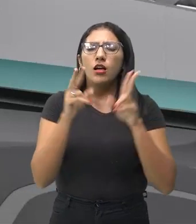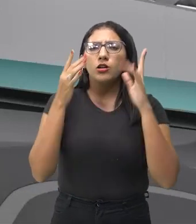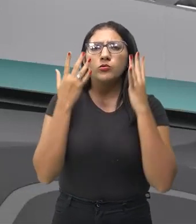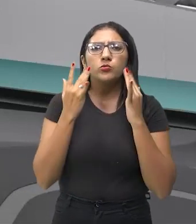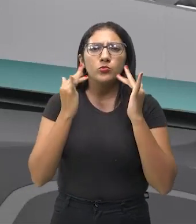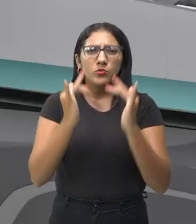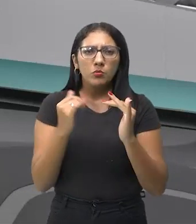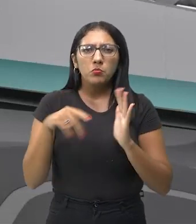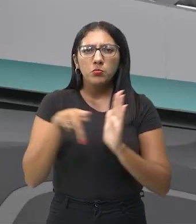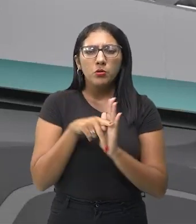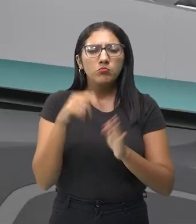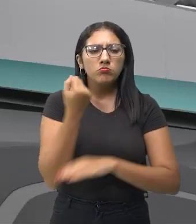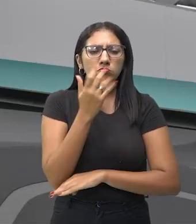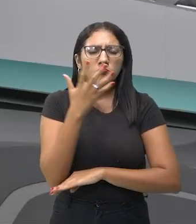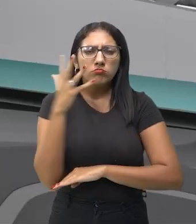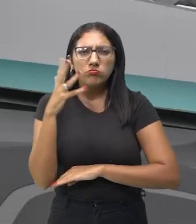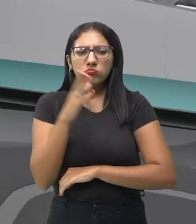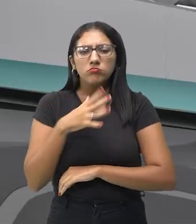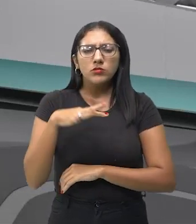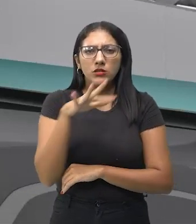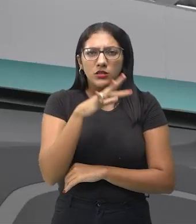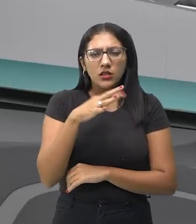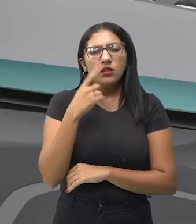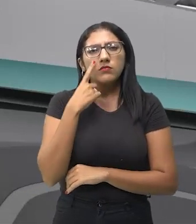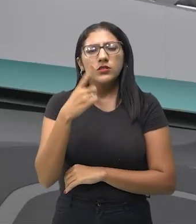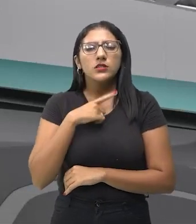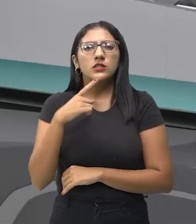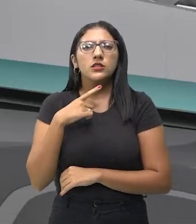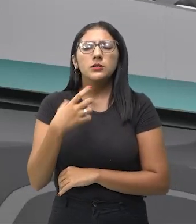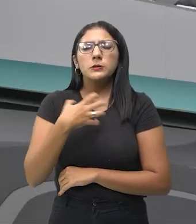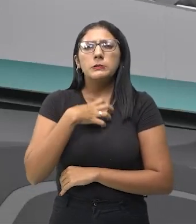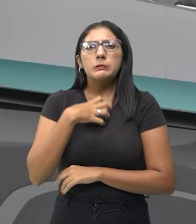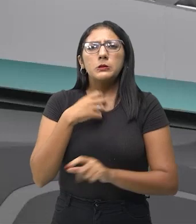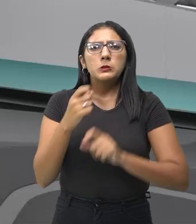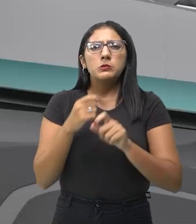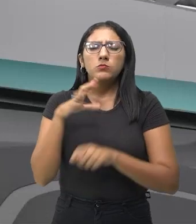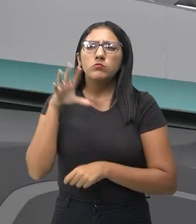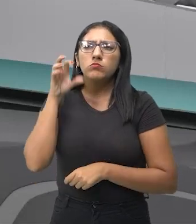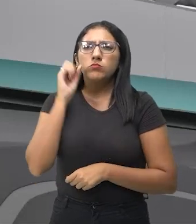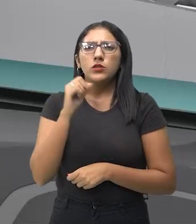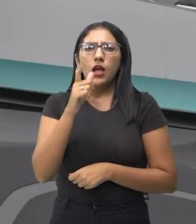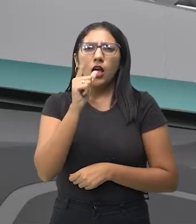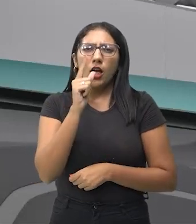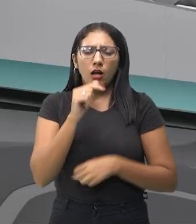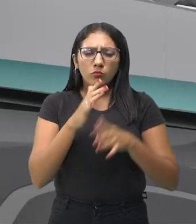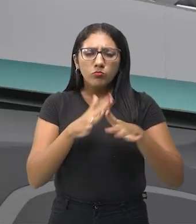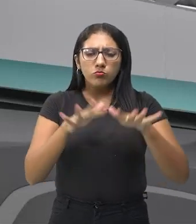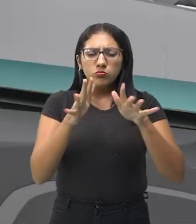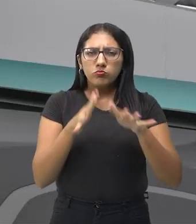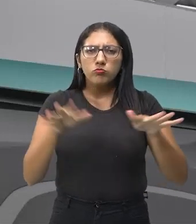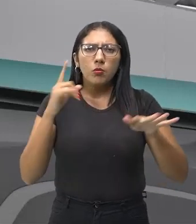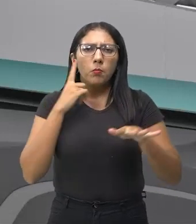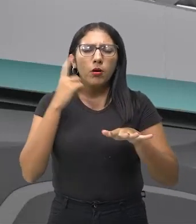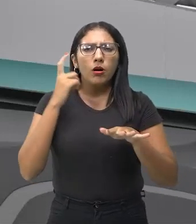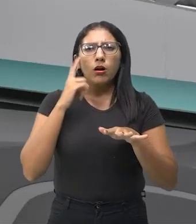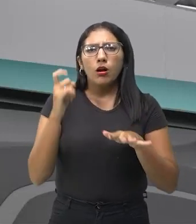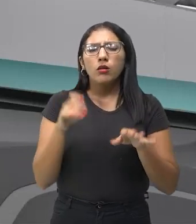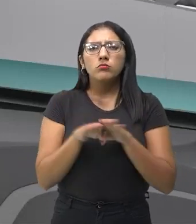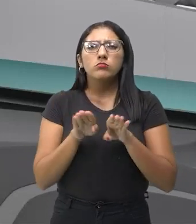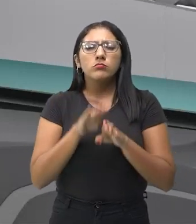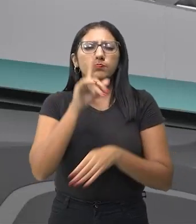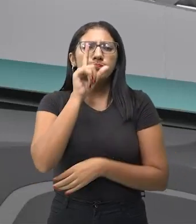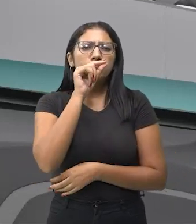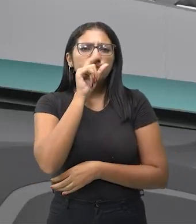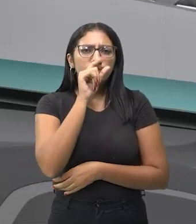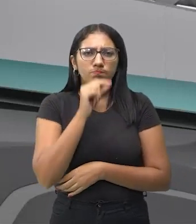dada na própria natureza, eles ouviram o quê? Os sons das ondas, da natureza, dos pássaros